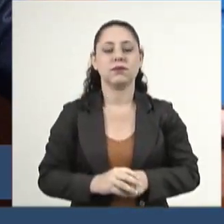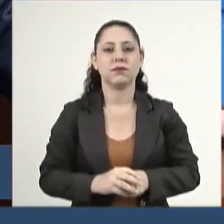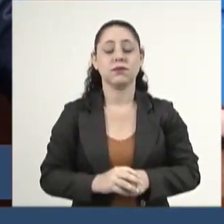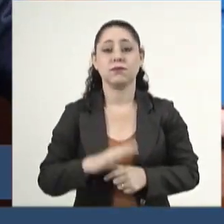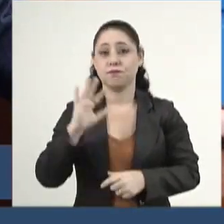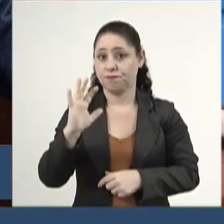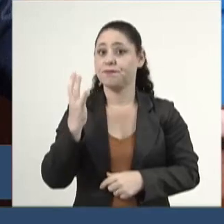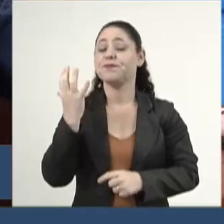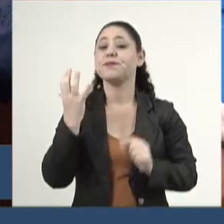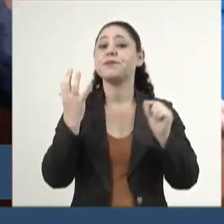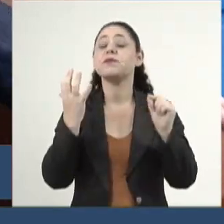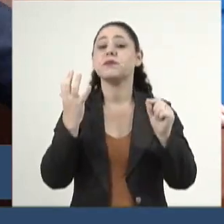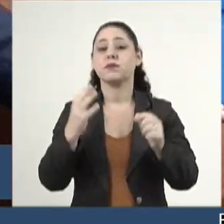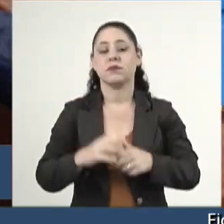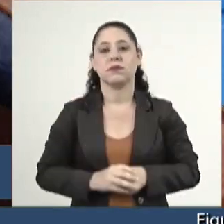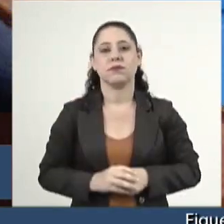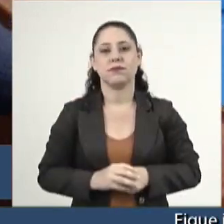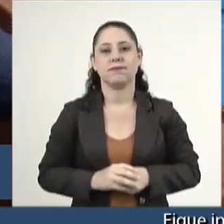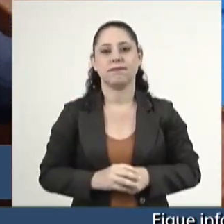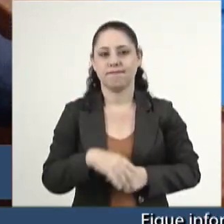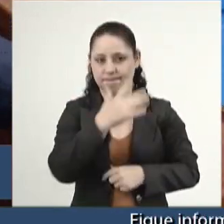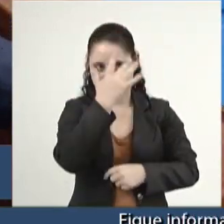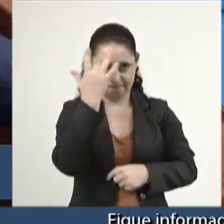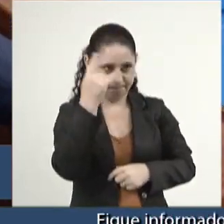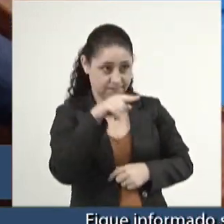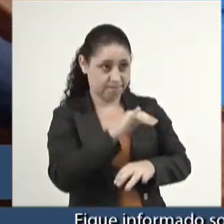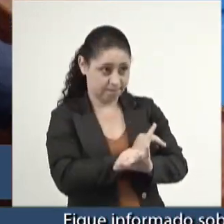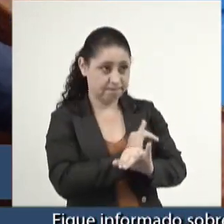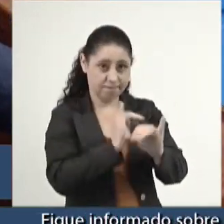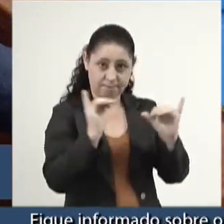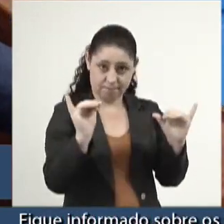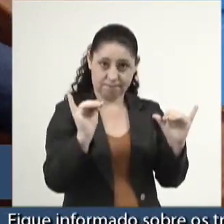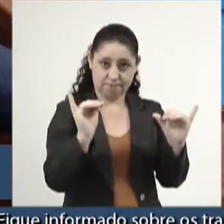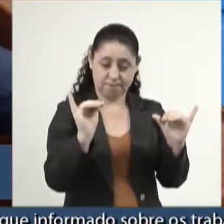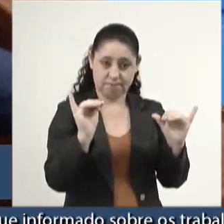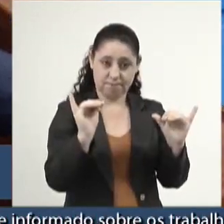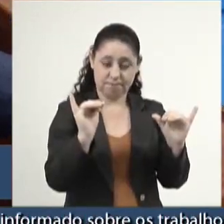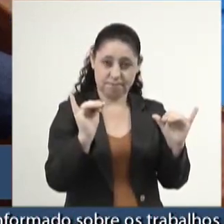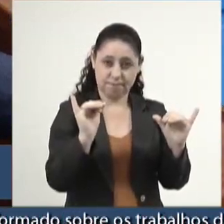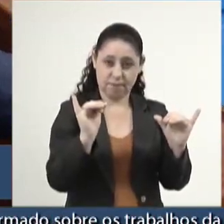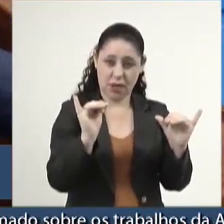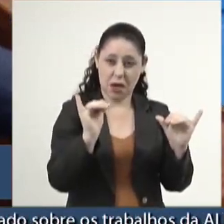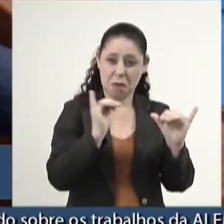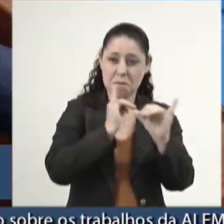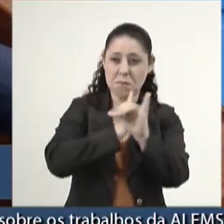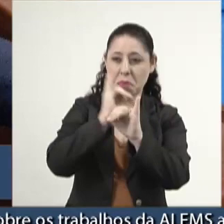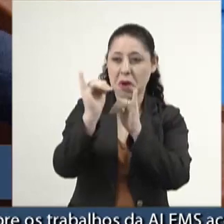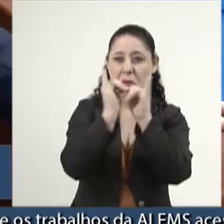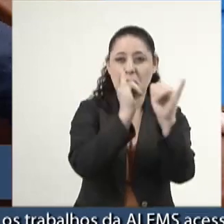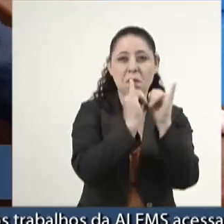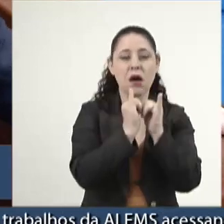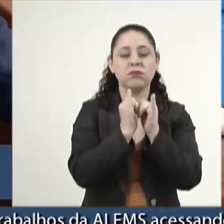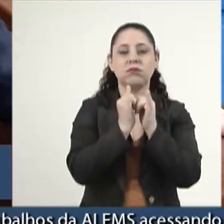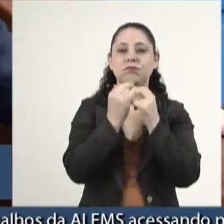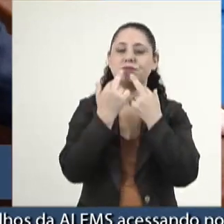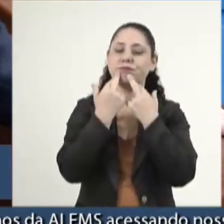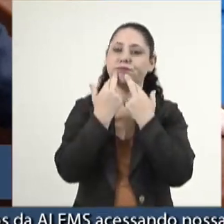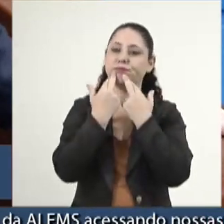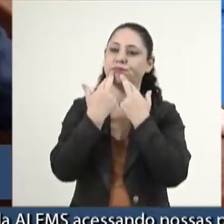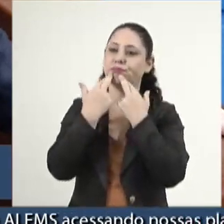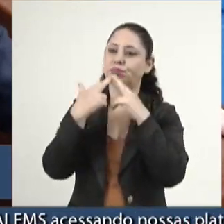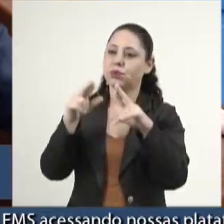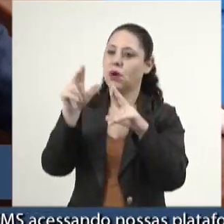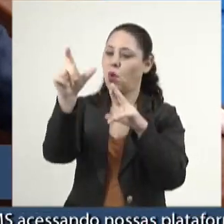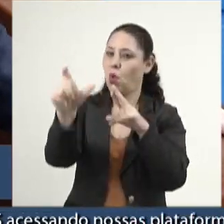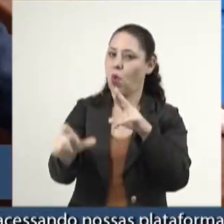Acontece que as pessoas que divulgam essas informações e fazem críticas ao